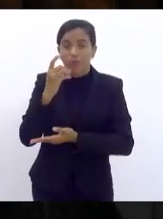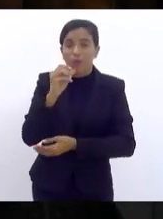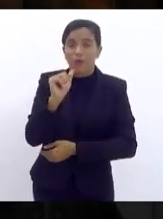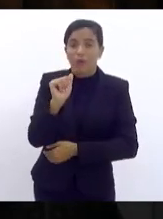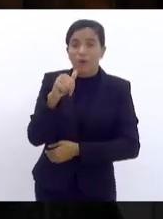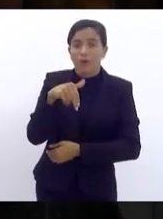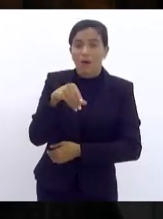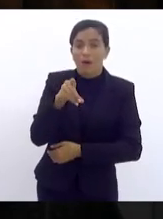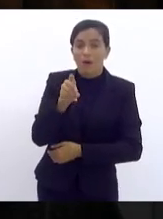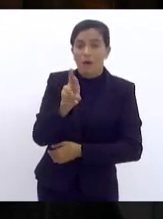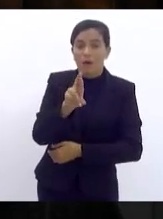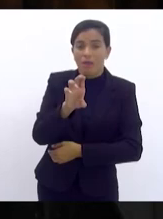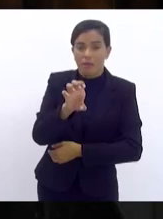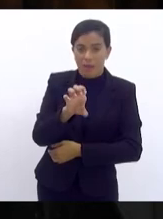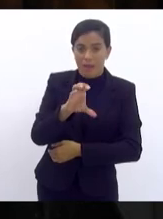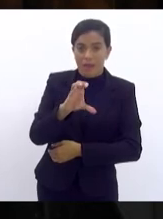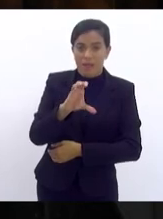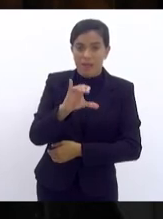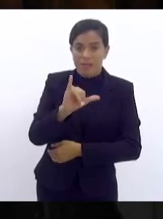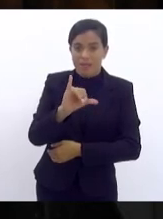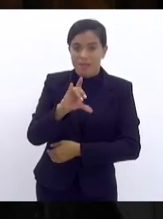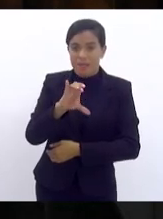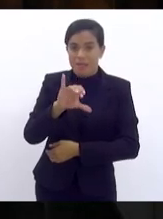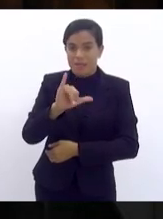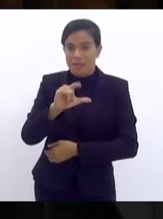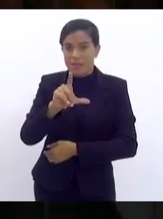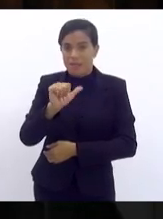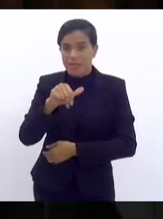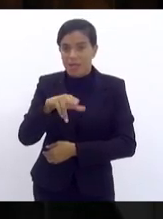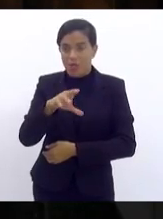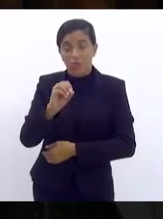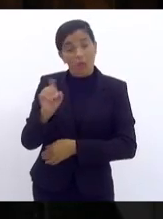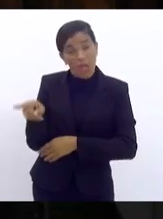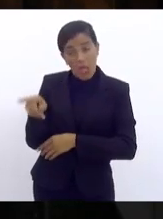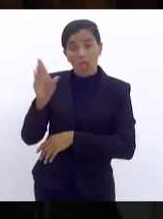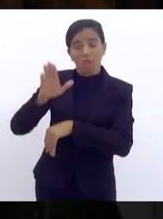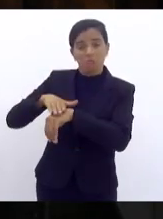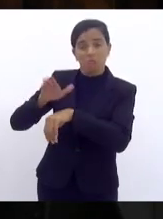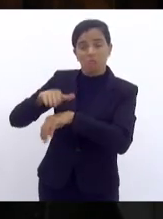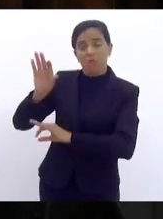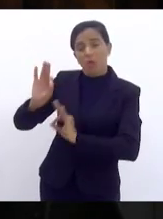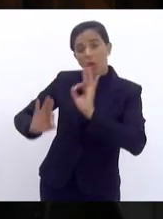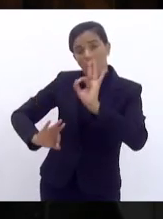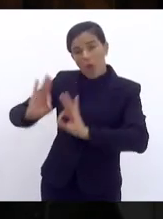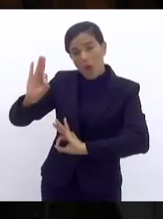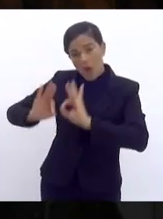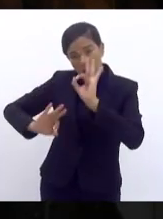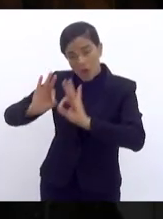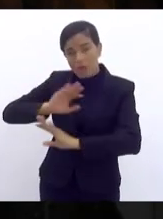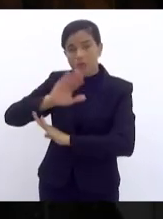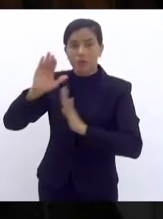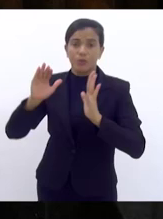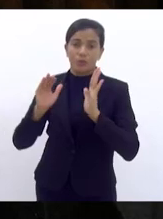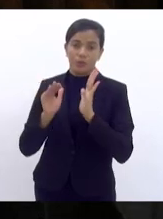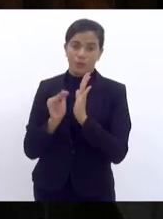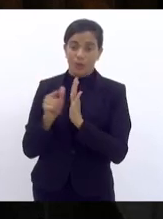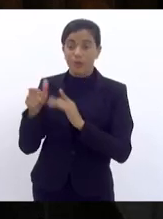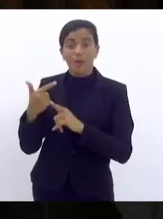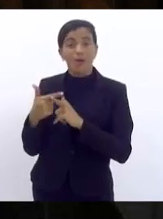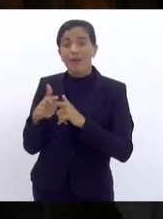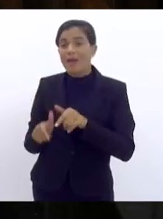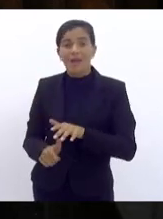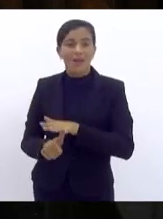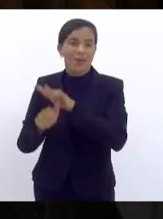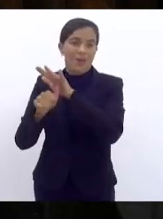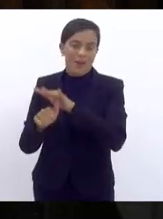Siciliano, organizador de todo o evento, visto que preside a Comissão de